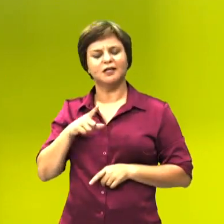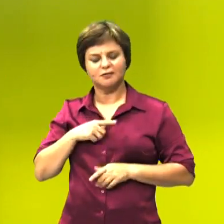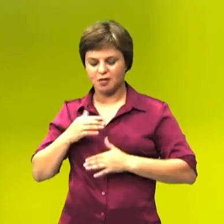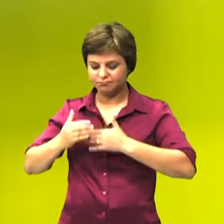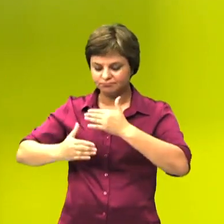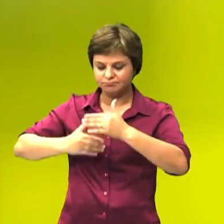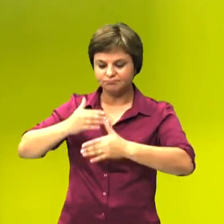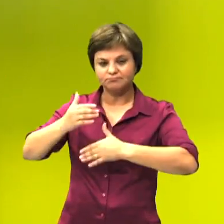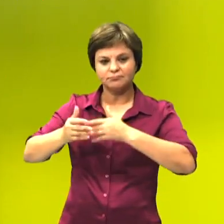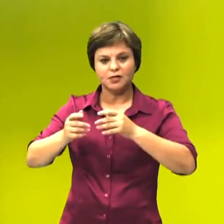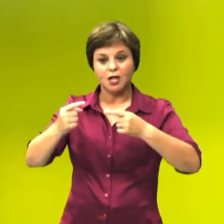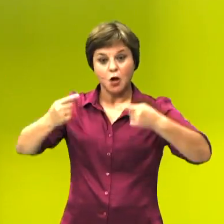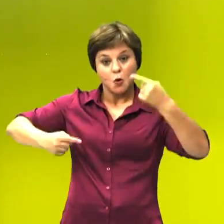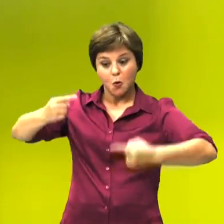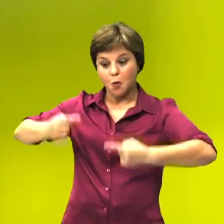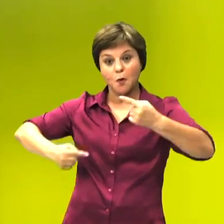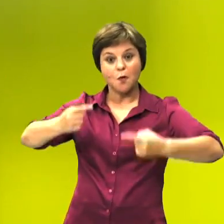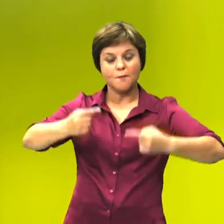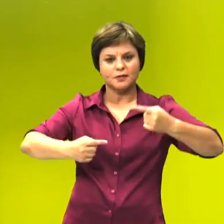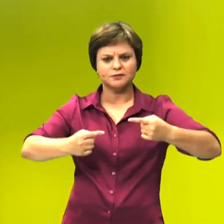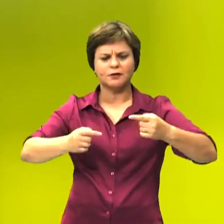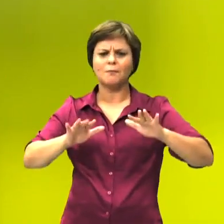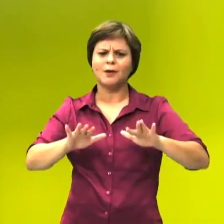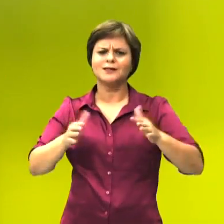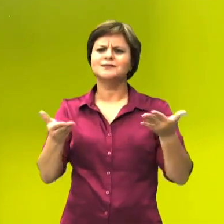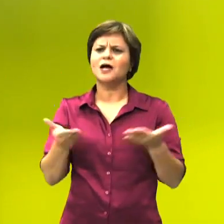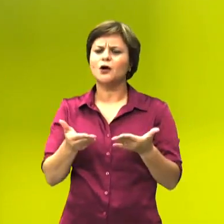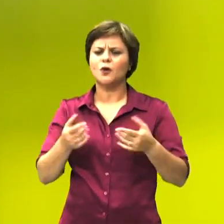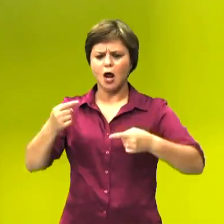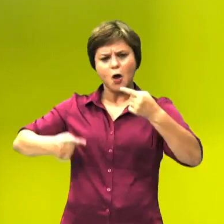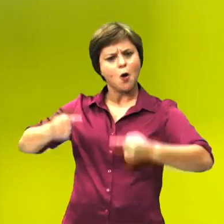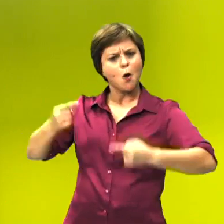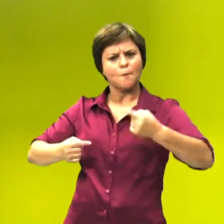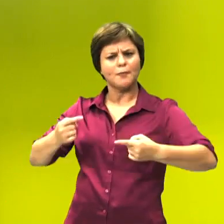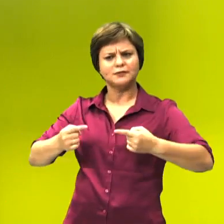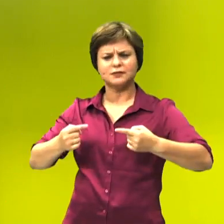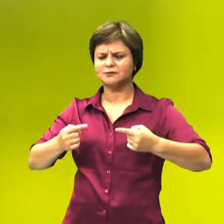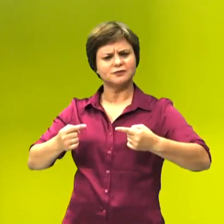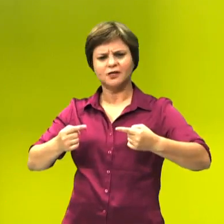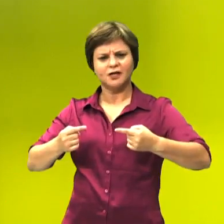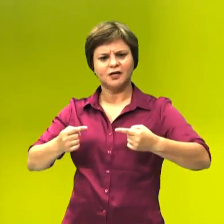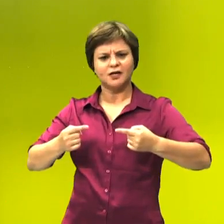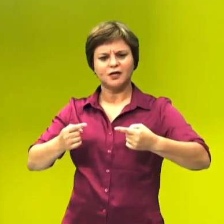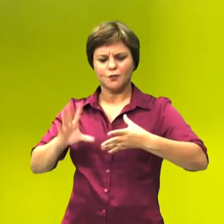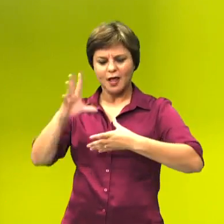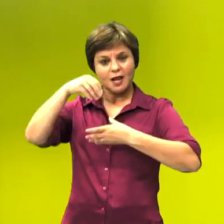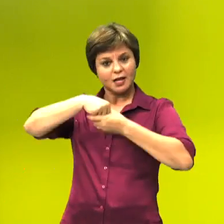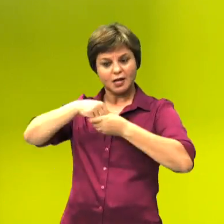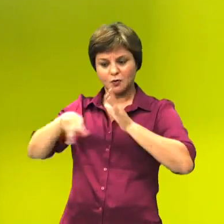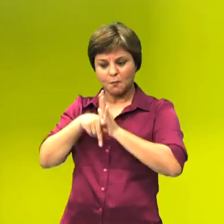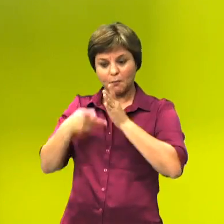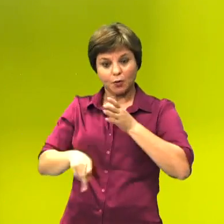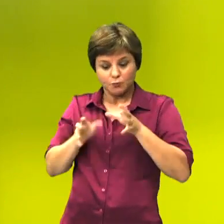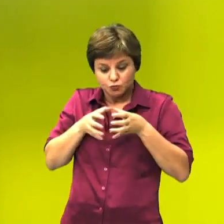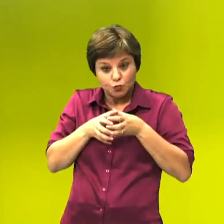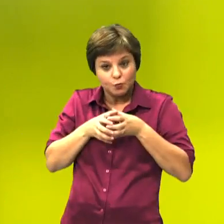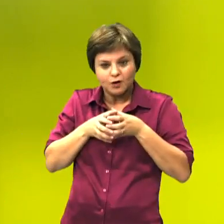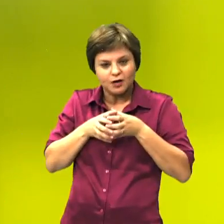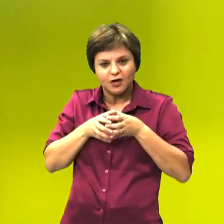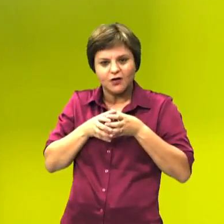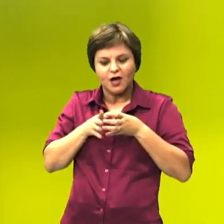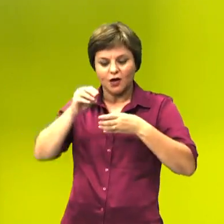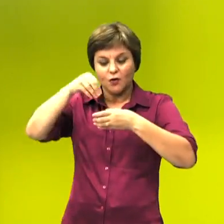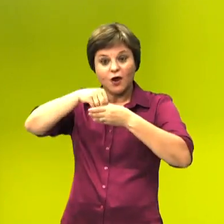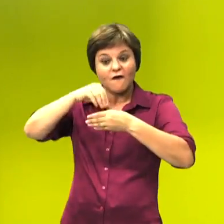processo de competição. Só que agora, essa competição não vai ser mais intra-específica. Ela vai ser uma